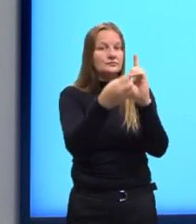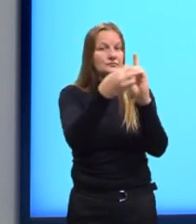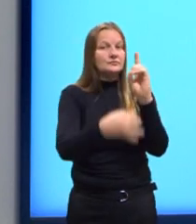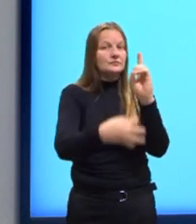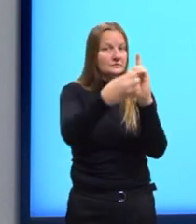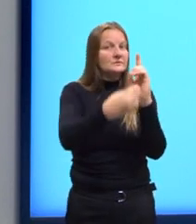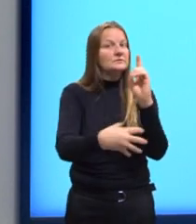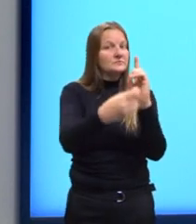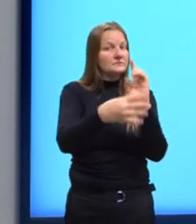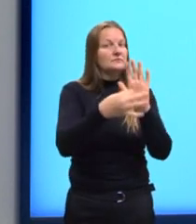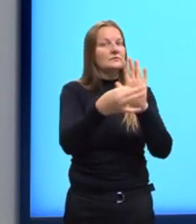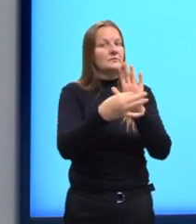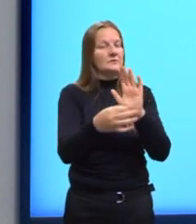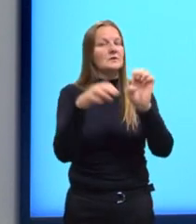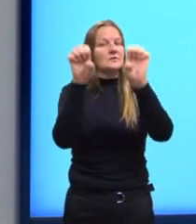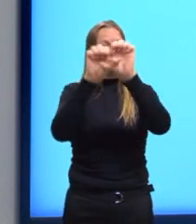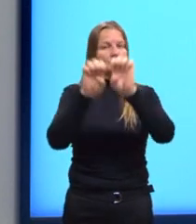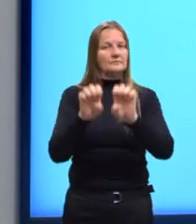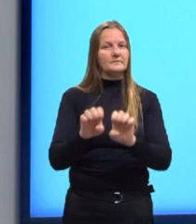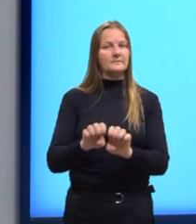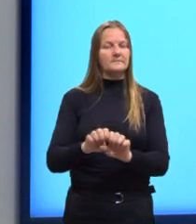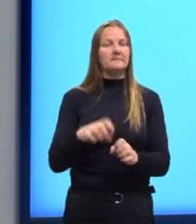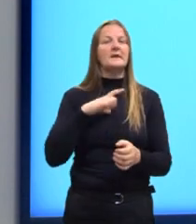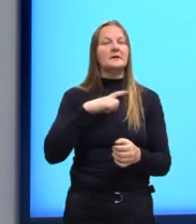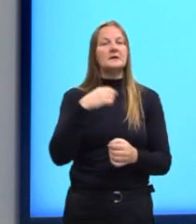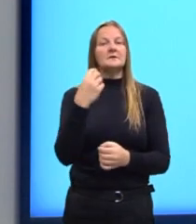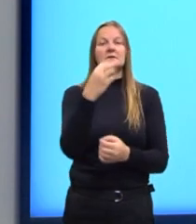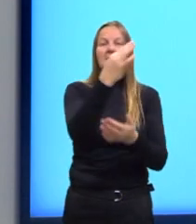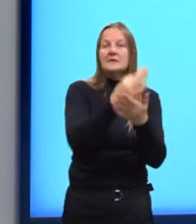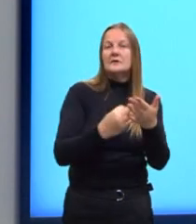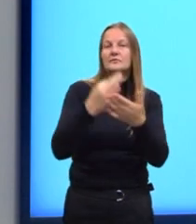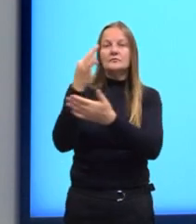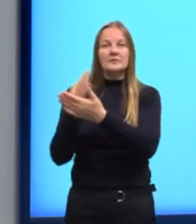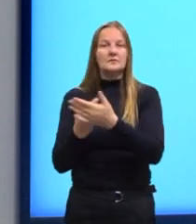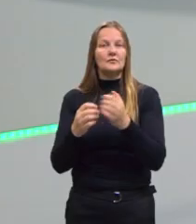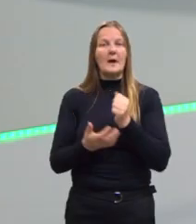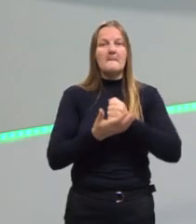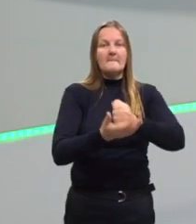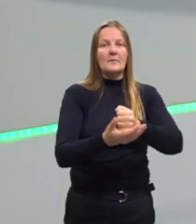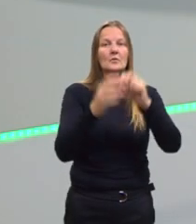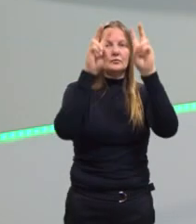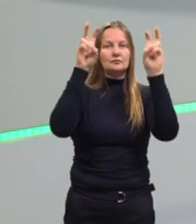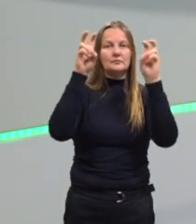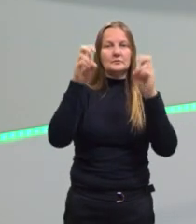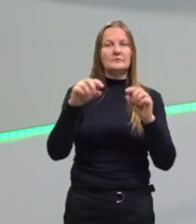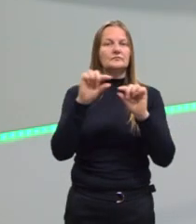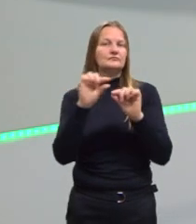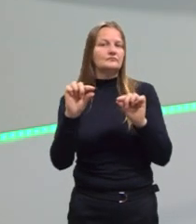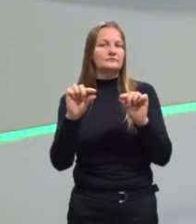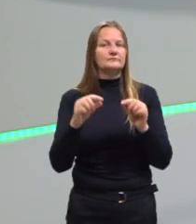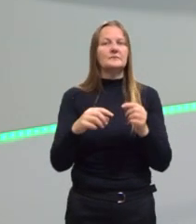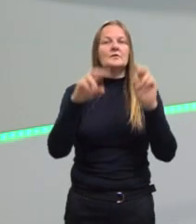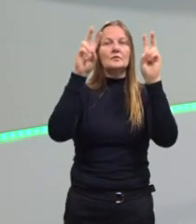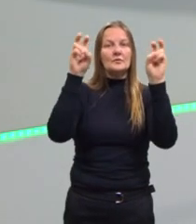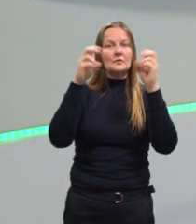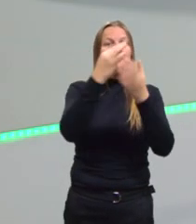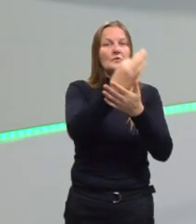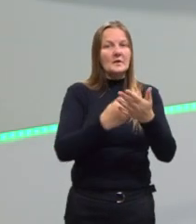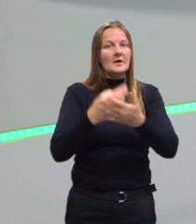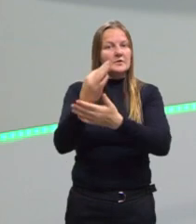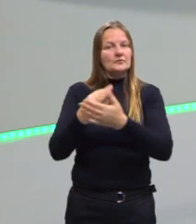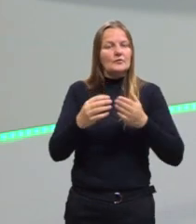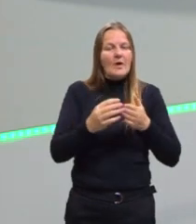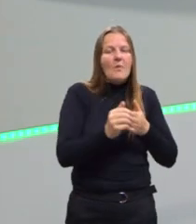estrutura, e você vai ter os textos de apoio em relação à temática. A temática vai ser uma frasezinha lá, os textos de apoio vão te